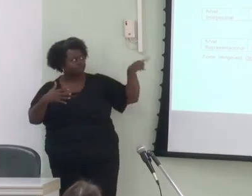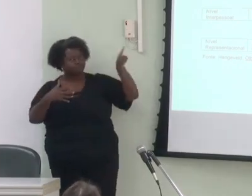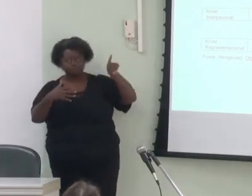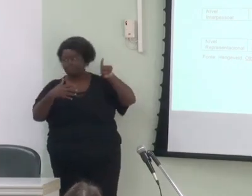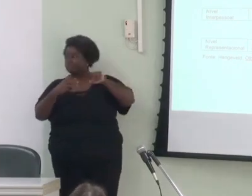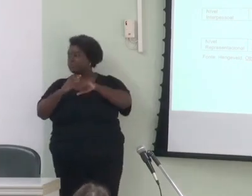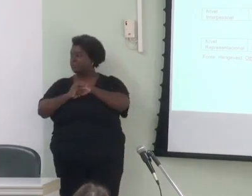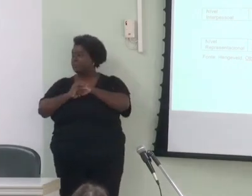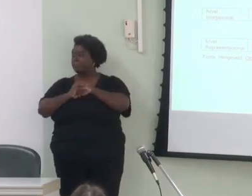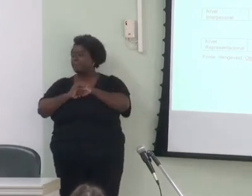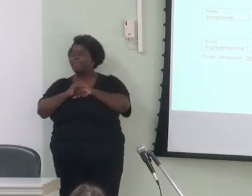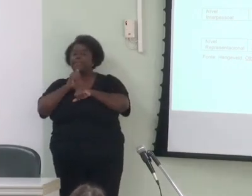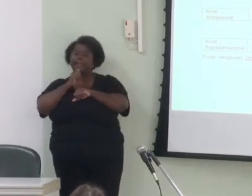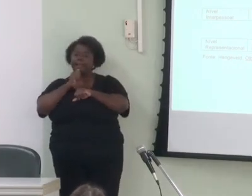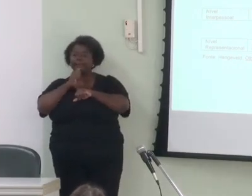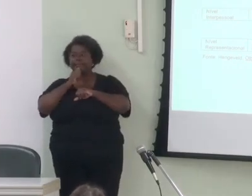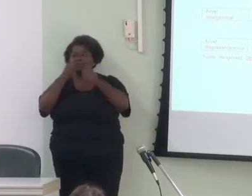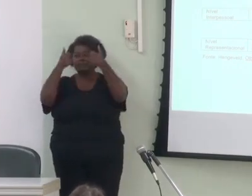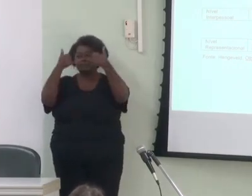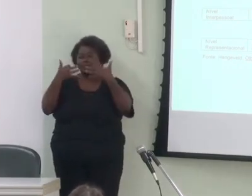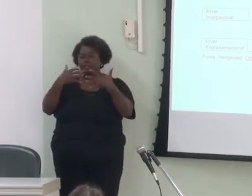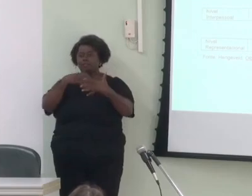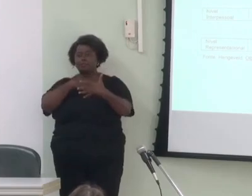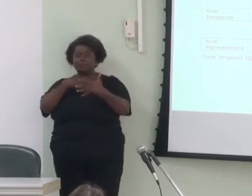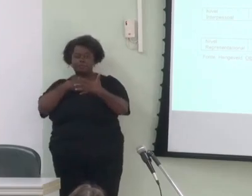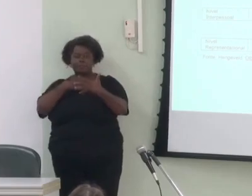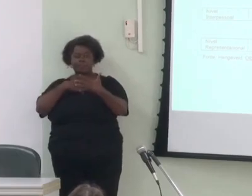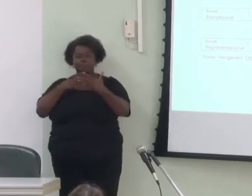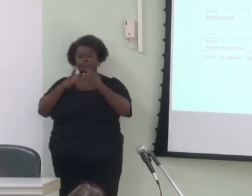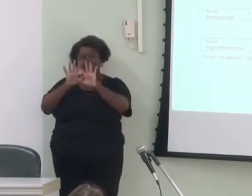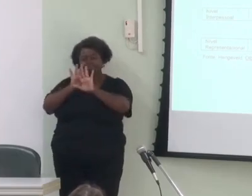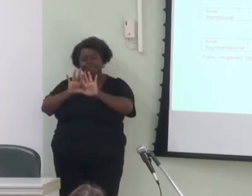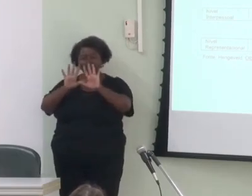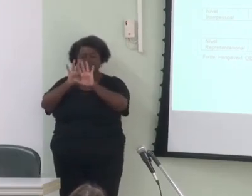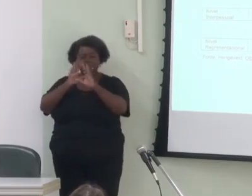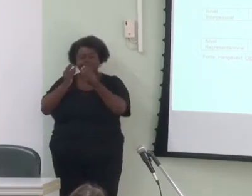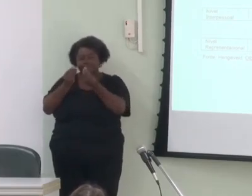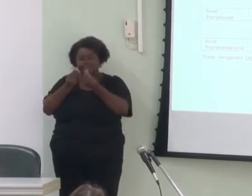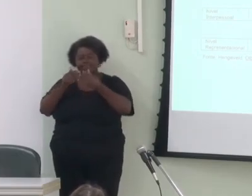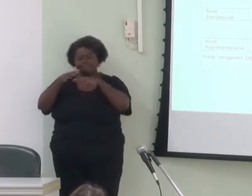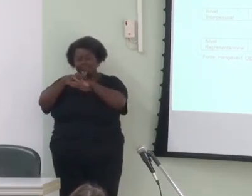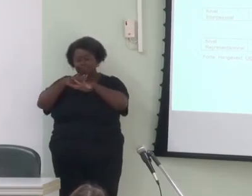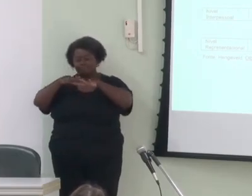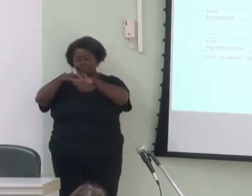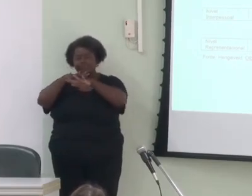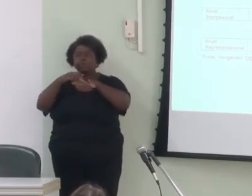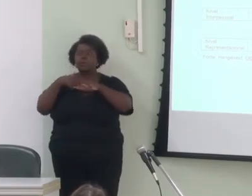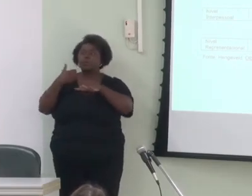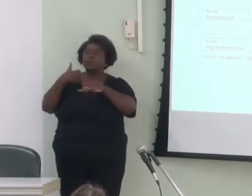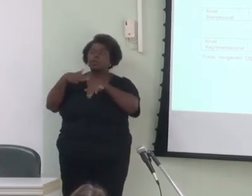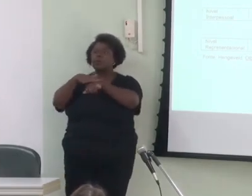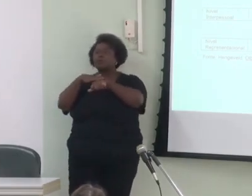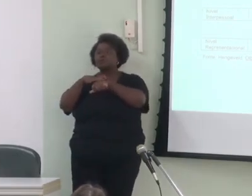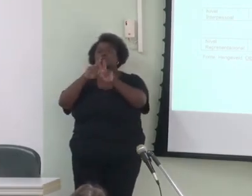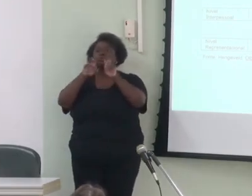feita de maneira muito superficial, eu quero conversar sobre o tema de fato dessa mesa, que